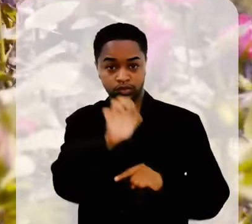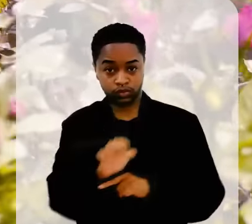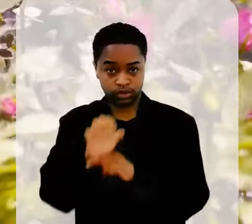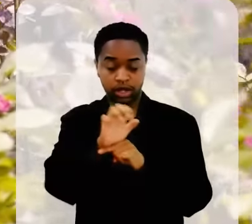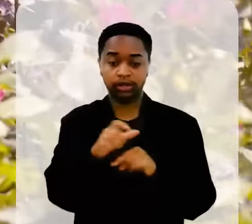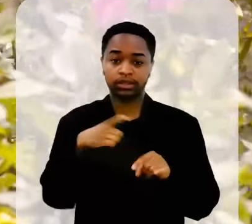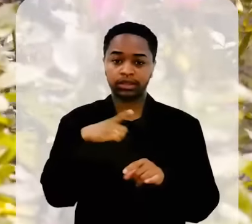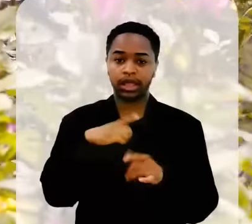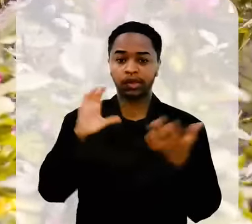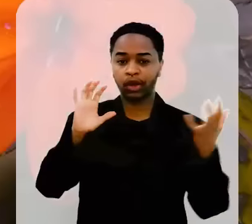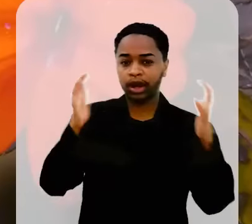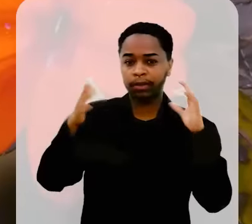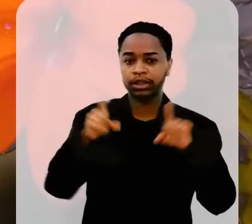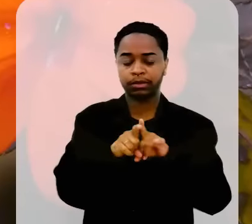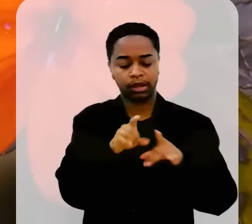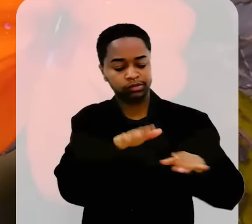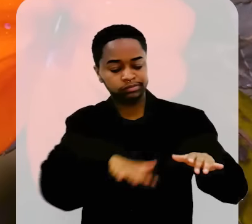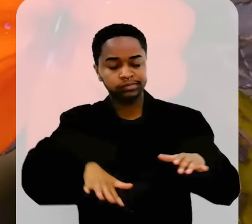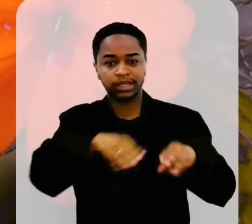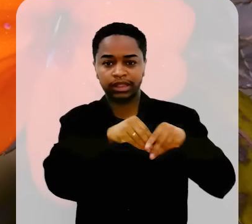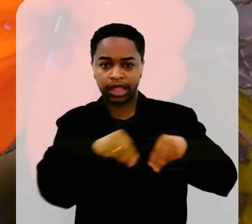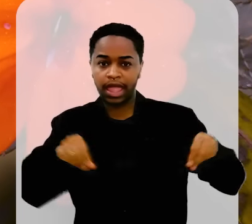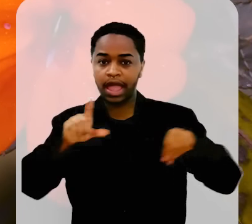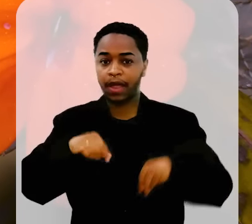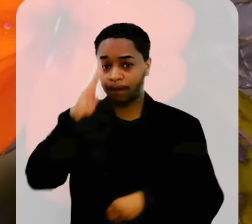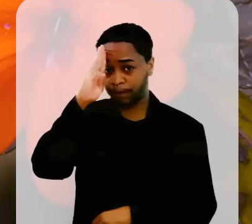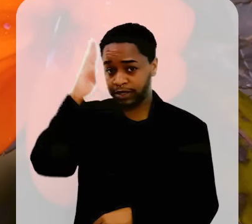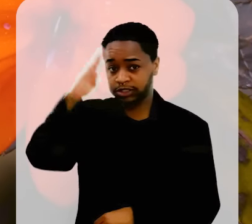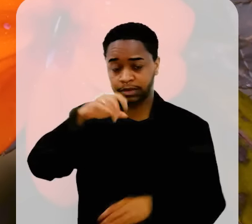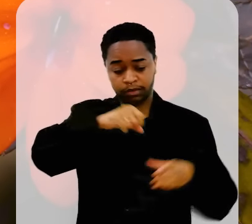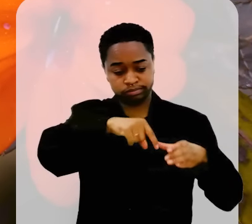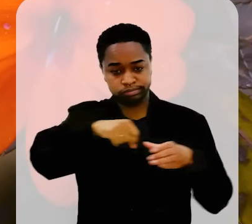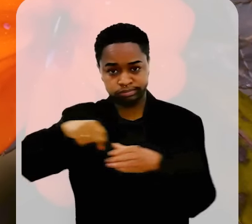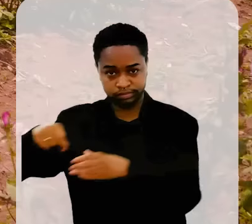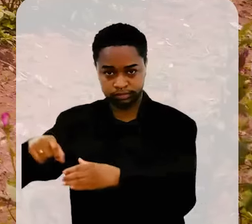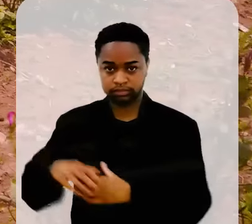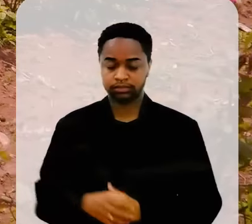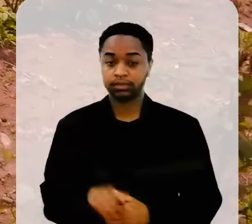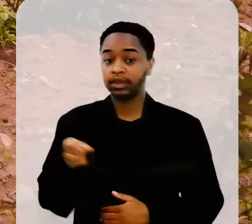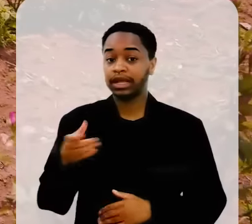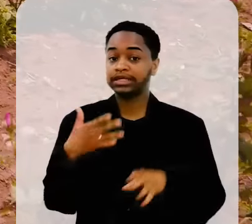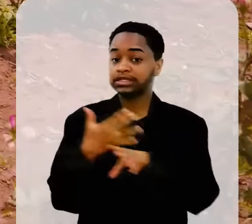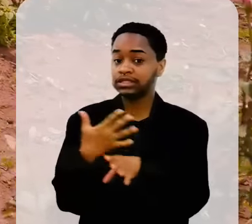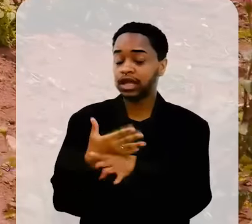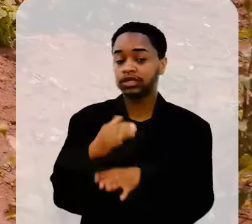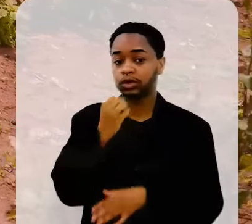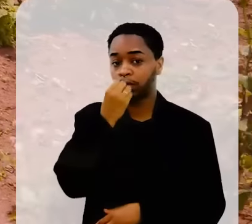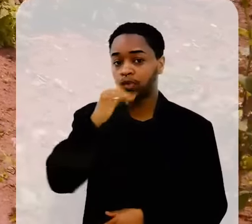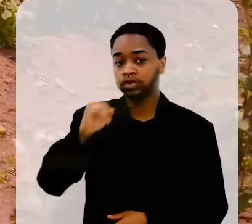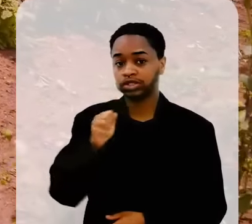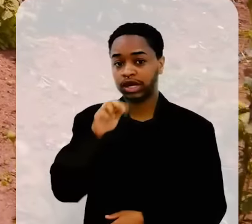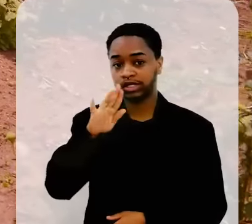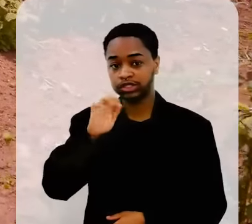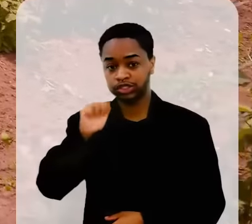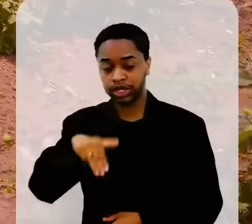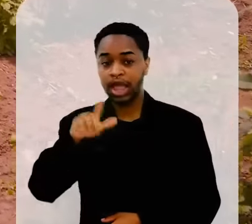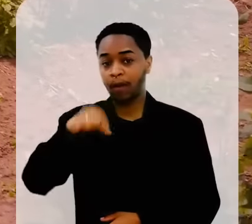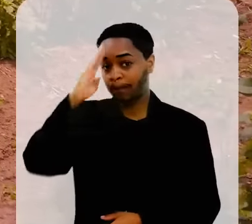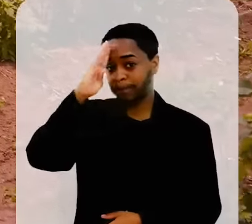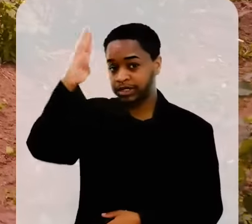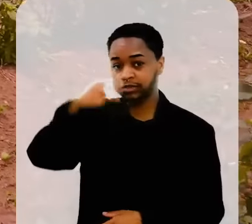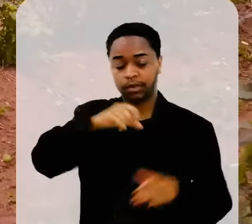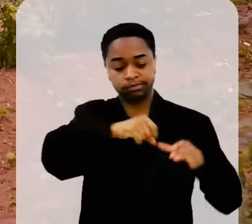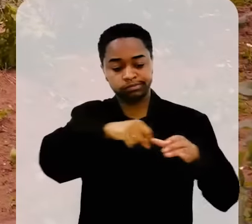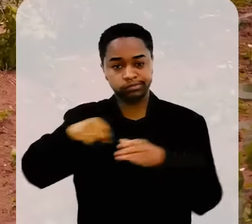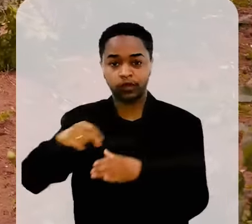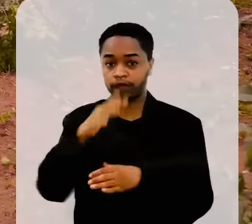pelo clima e solo, o principal produtor de tanta beleza. O município de Bom Jardim é o principal produtor de